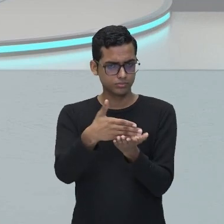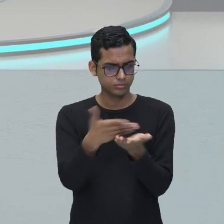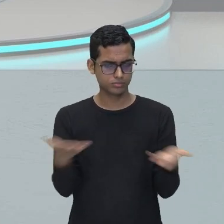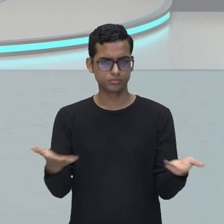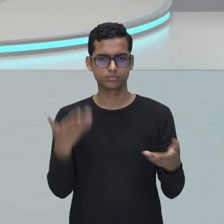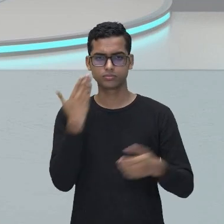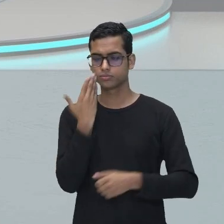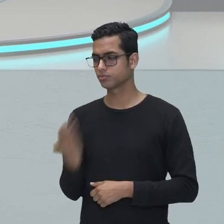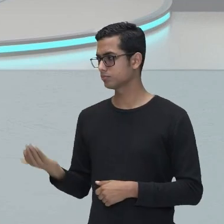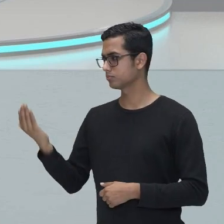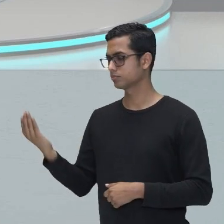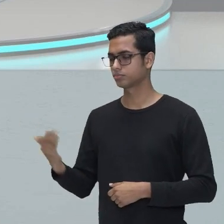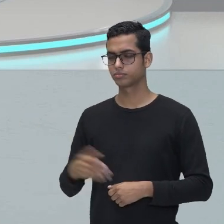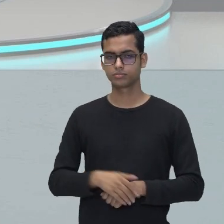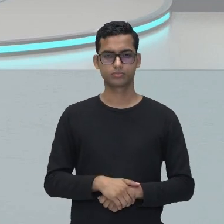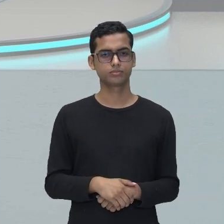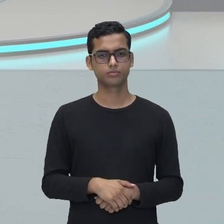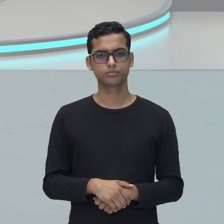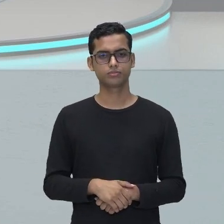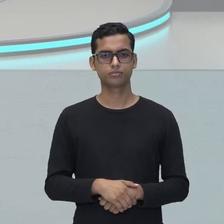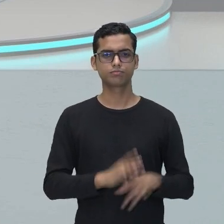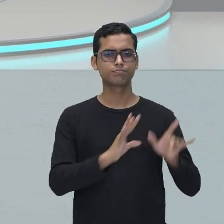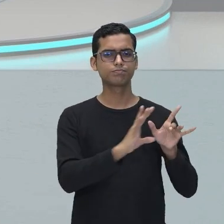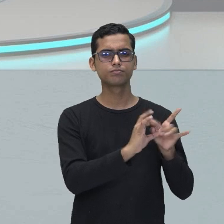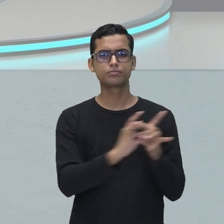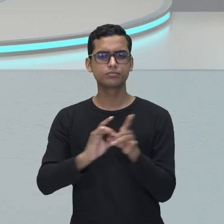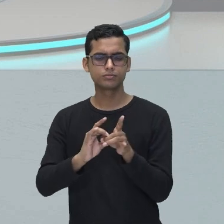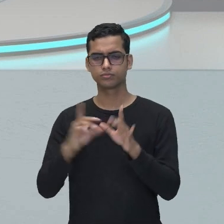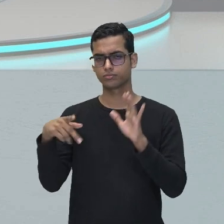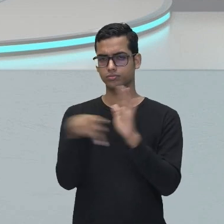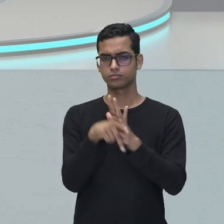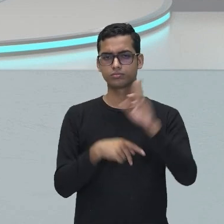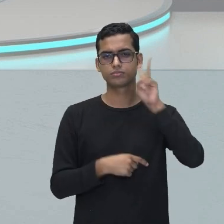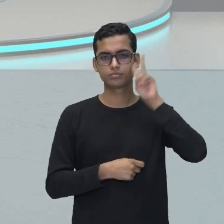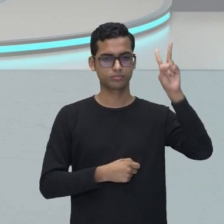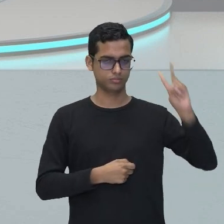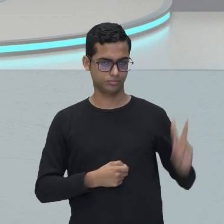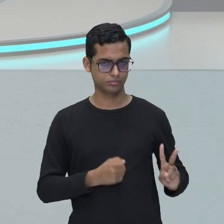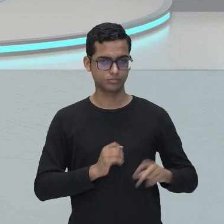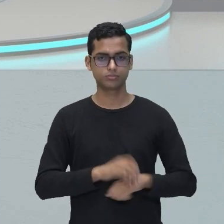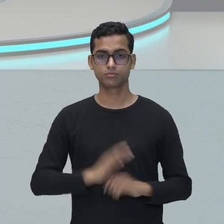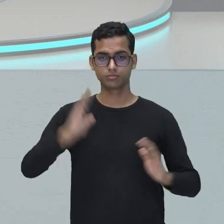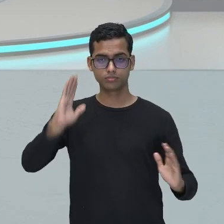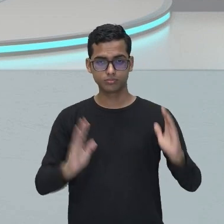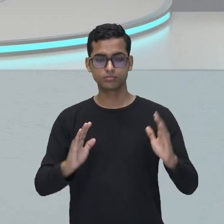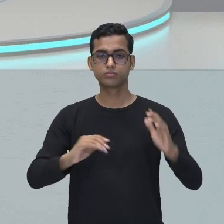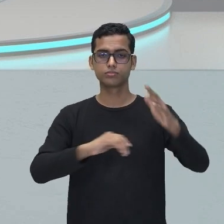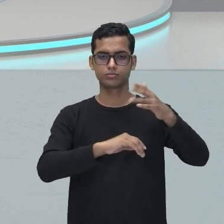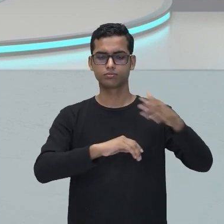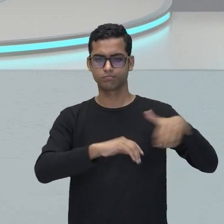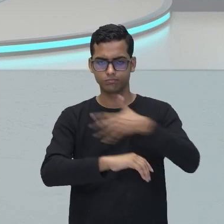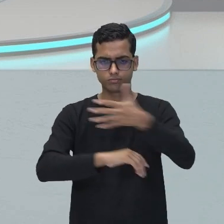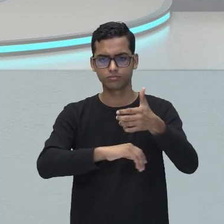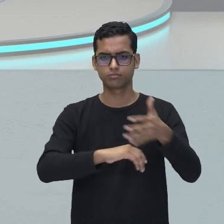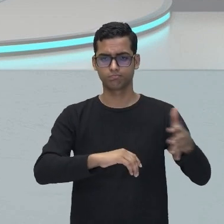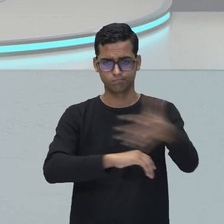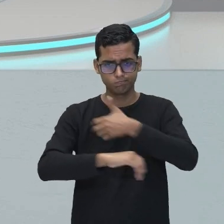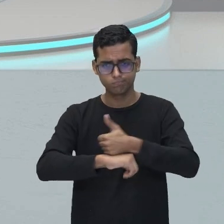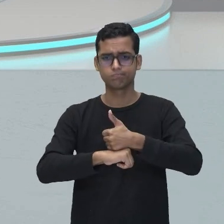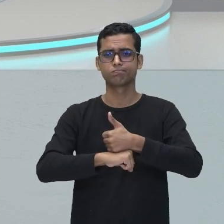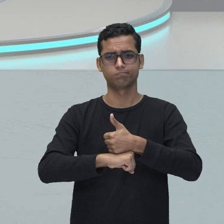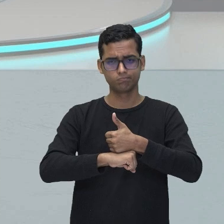O Barroco no Brasil com contexto histórico. Foi durante o período colonial que o Barroco